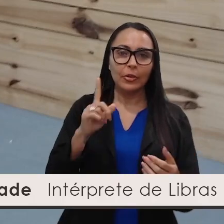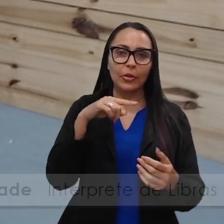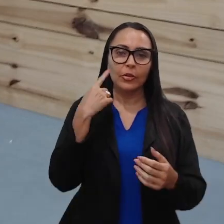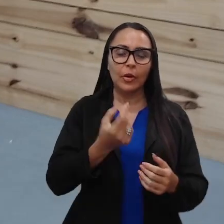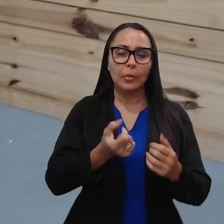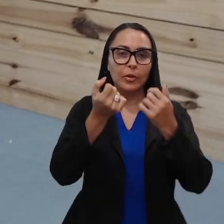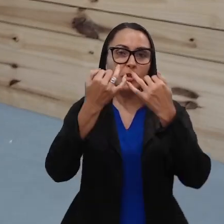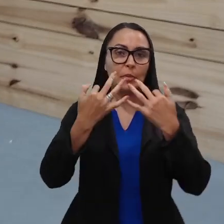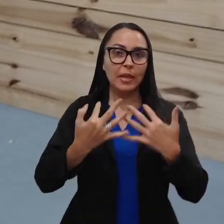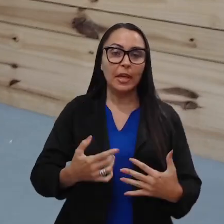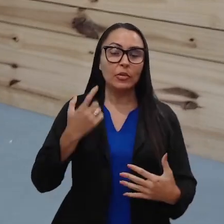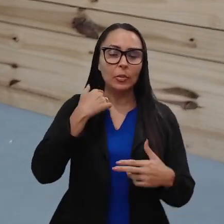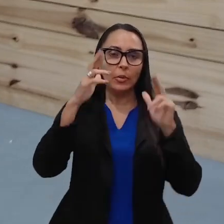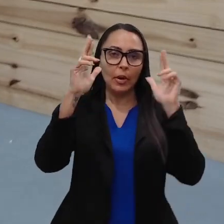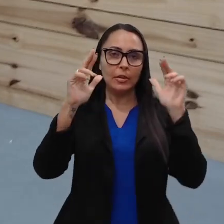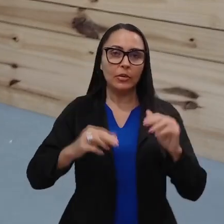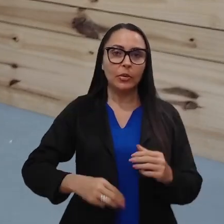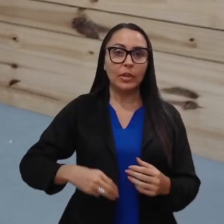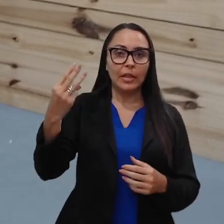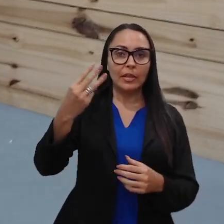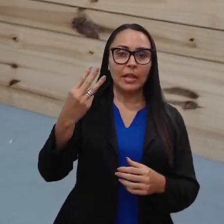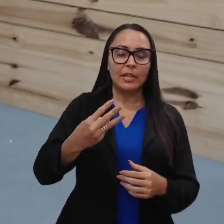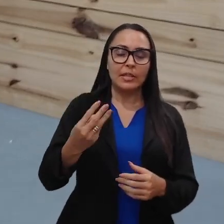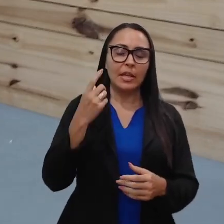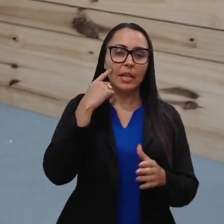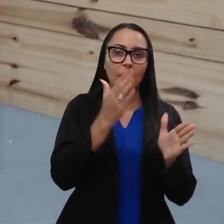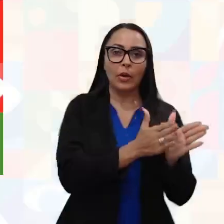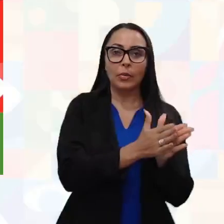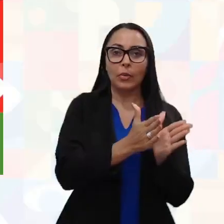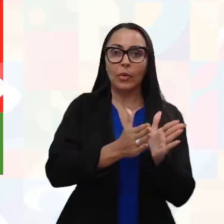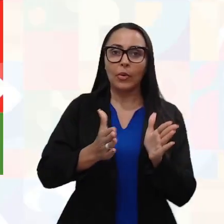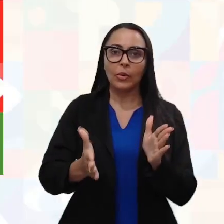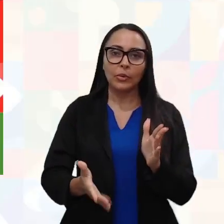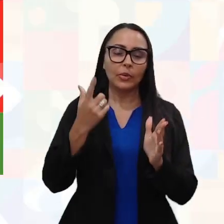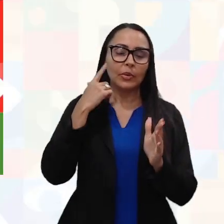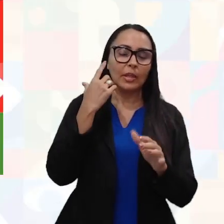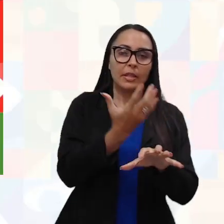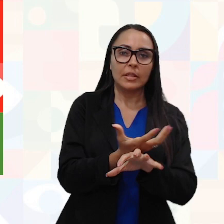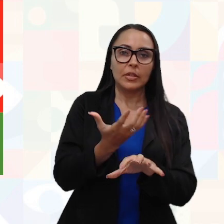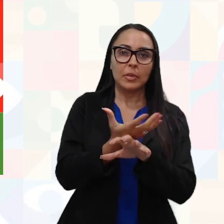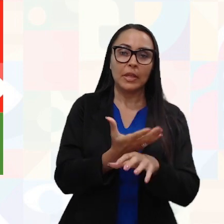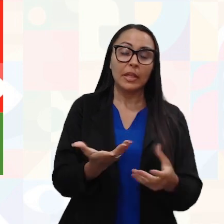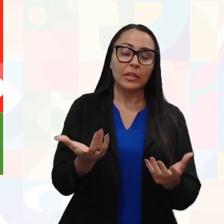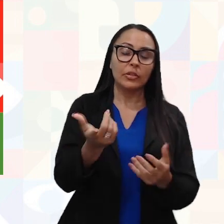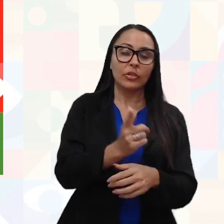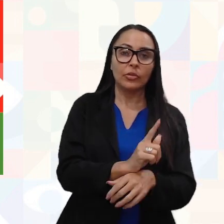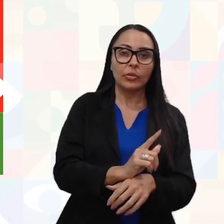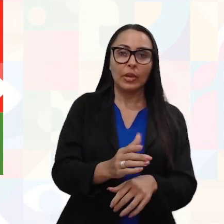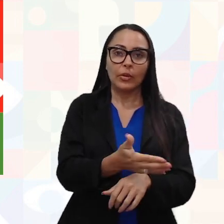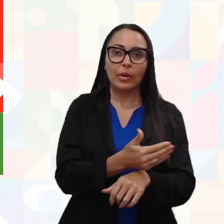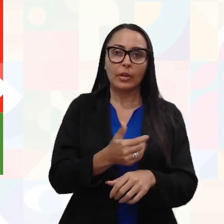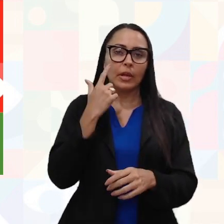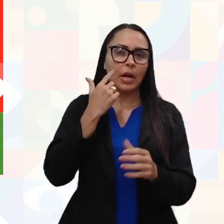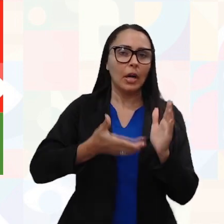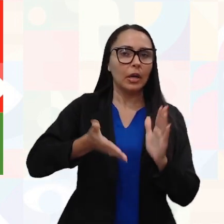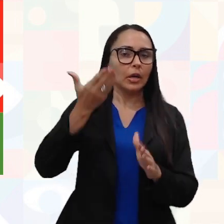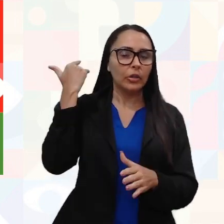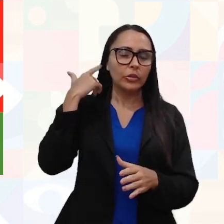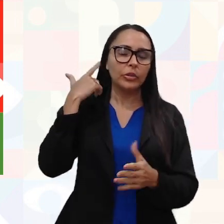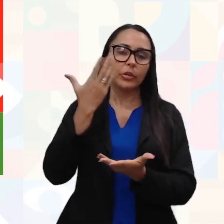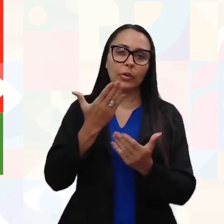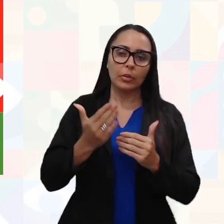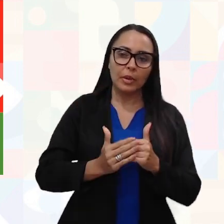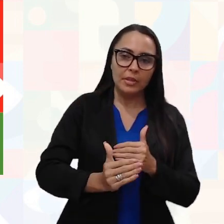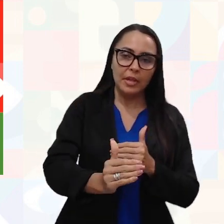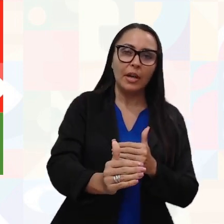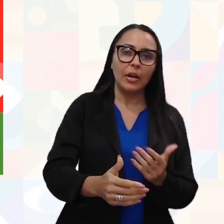falar sobre os assuntos da terceira unidade da disciplina de gestão da qualidade. Antes de começarmos